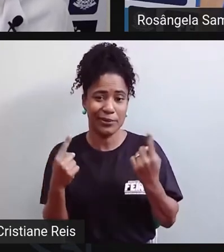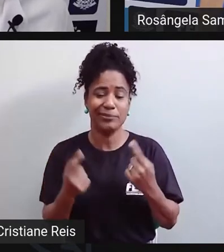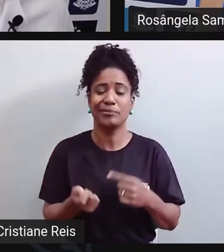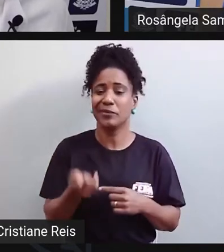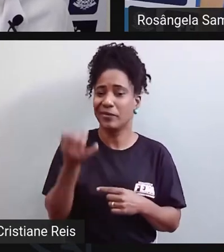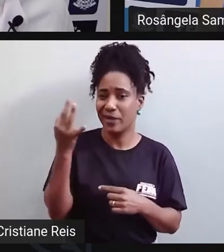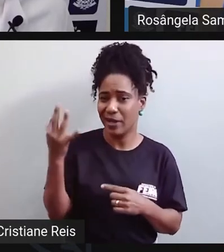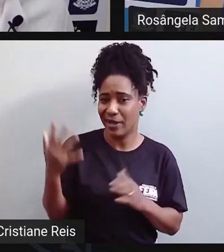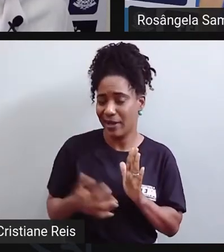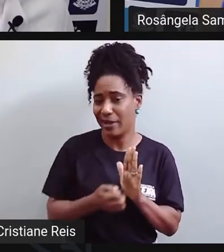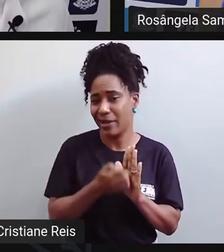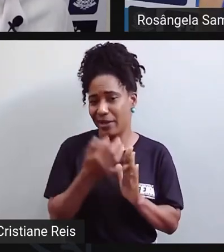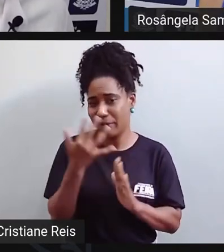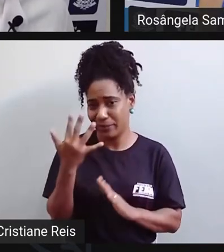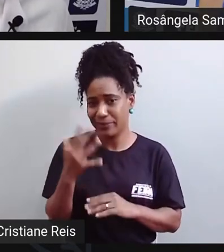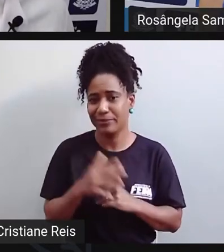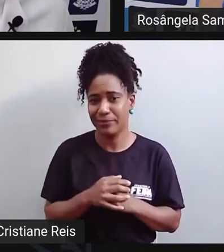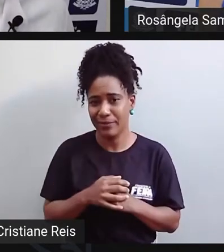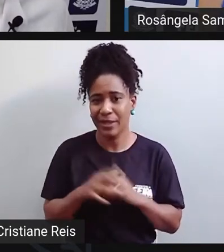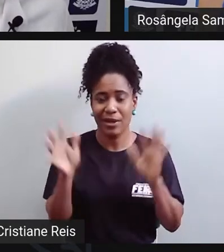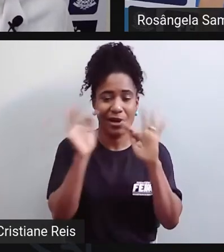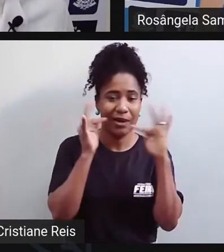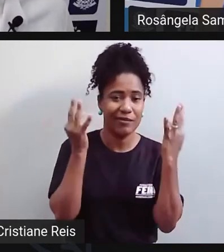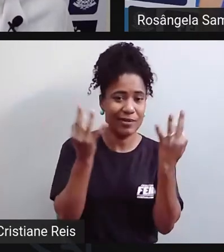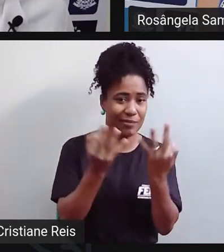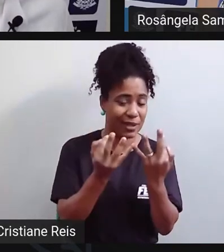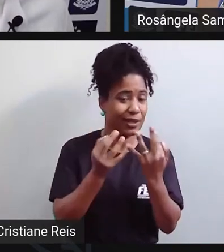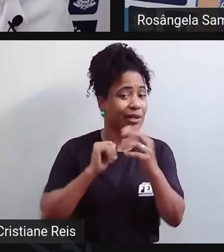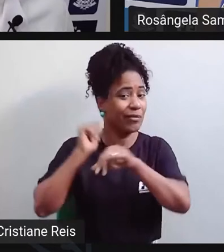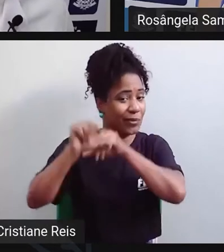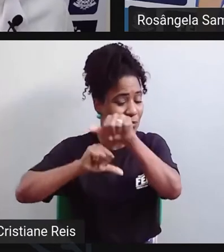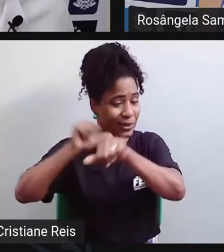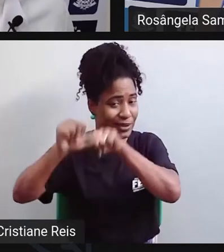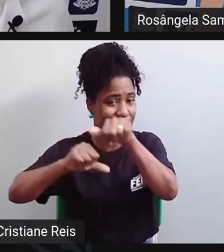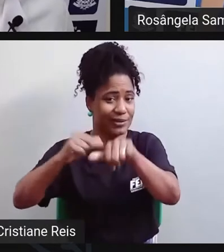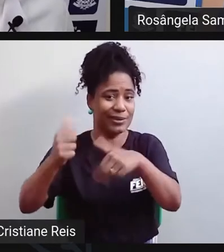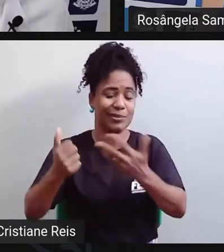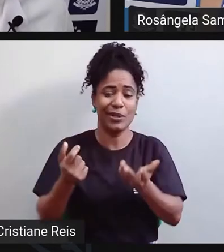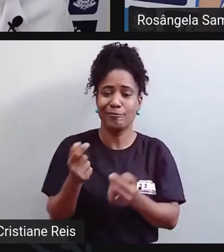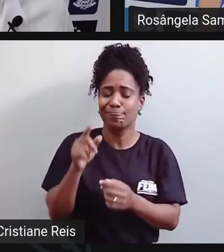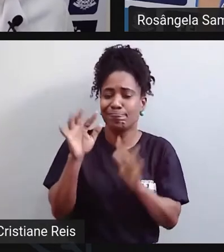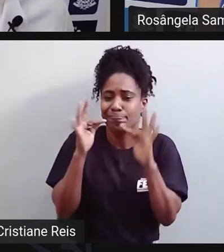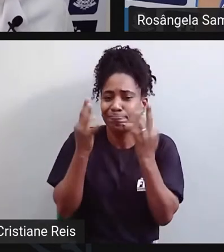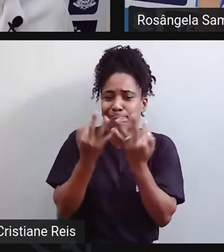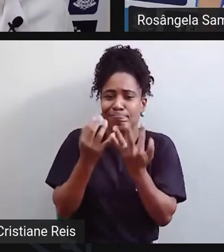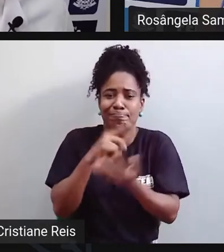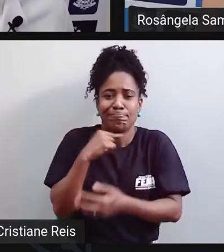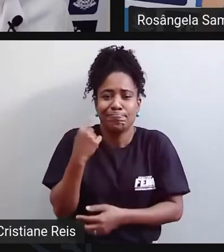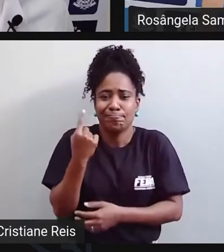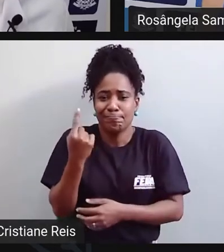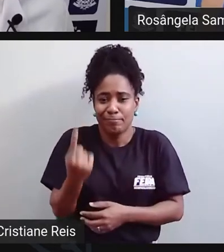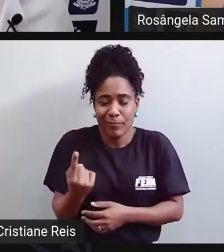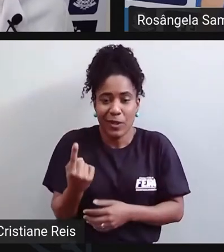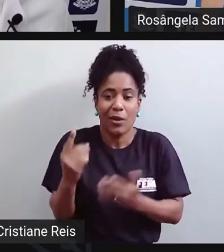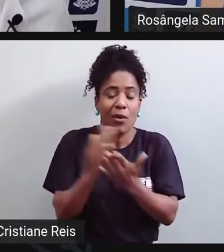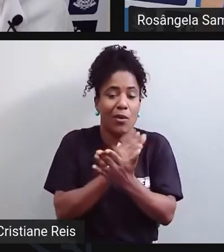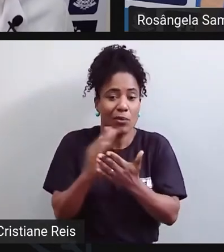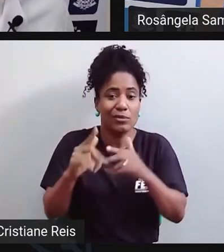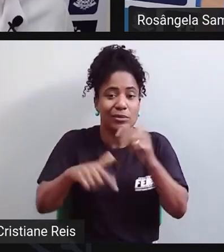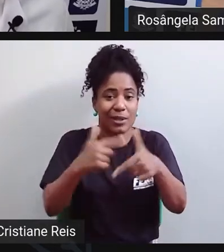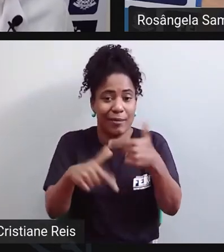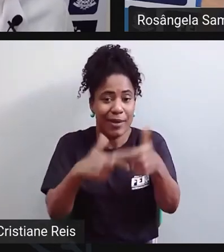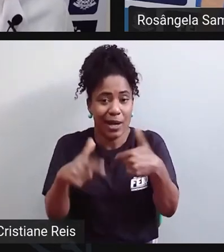mudou a estrutura da família por causa disso, teve consequências no trabalho, muita gente perdeu o trabalho, então, isso tem